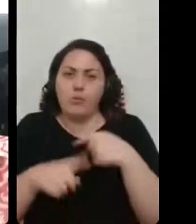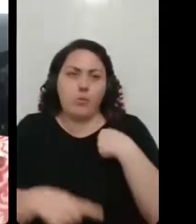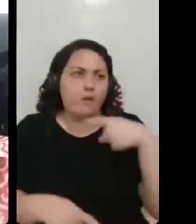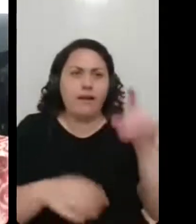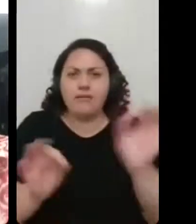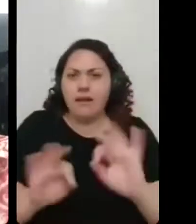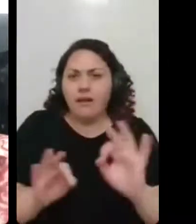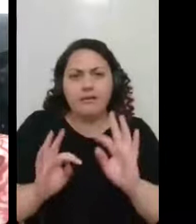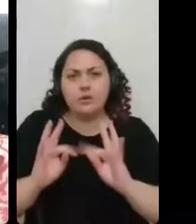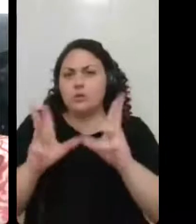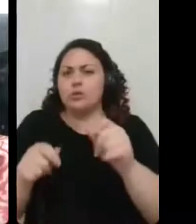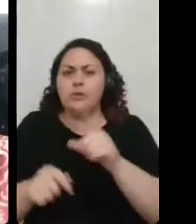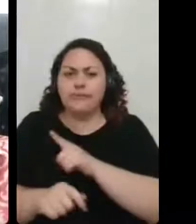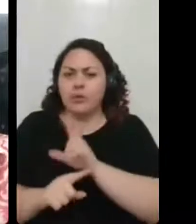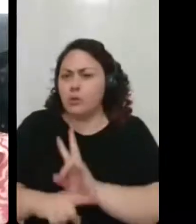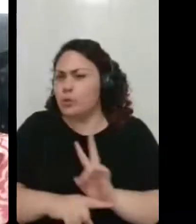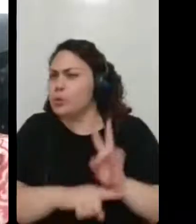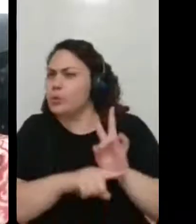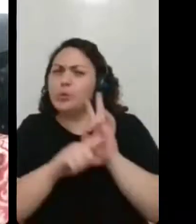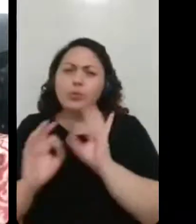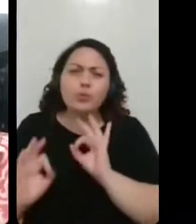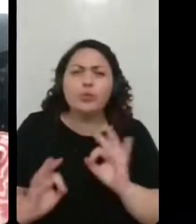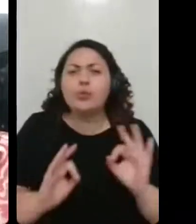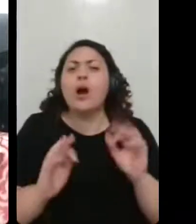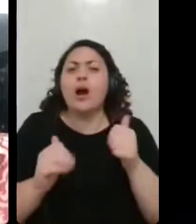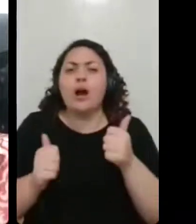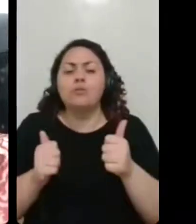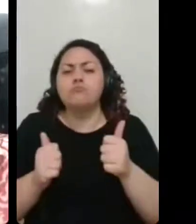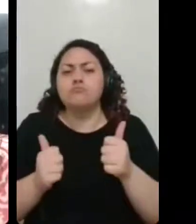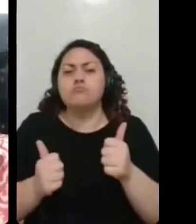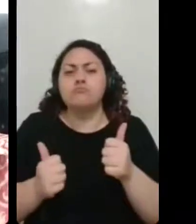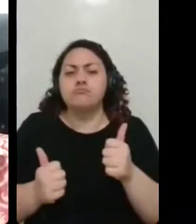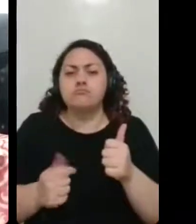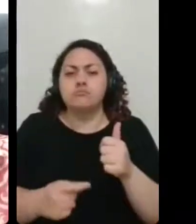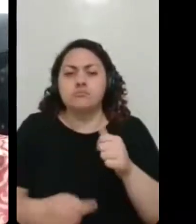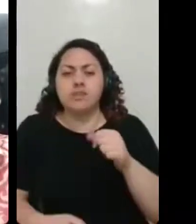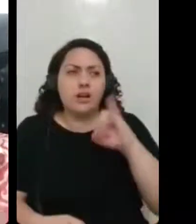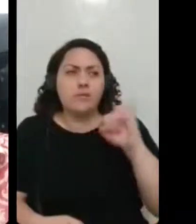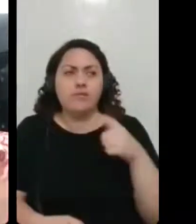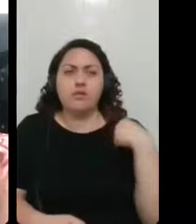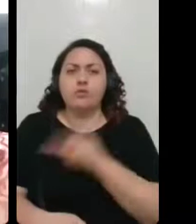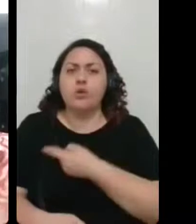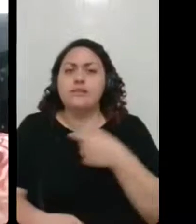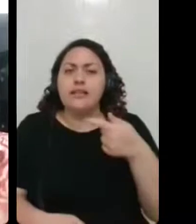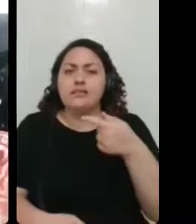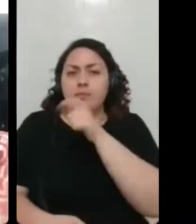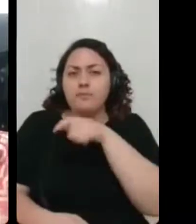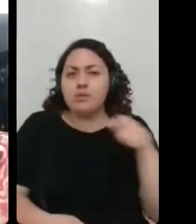todos estavam super cuidadosos. Então, vamos, os sete nos encontrar e vamos fazer um